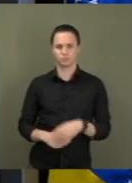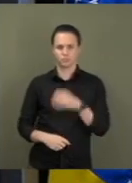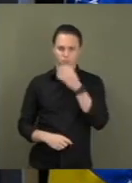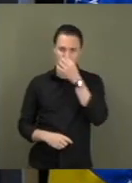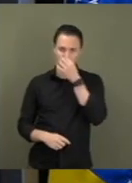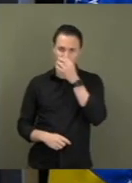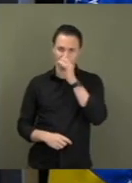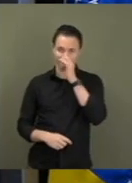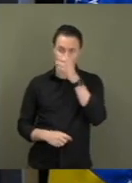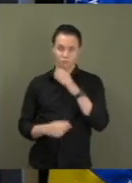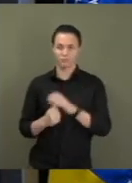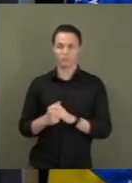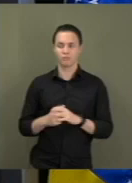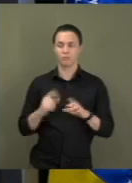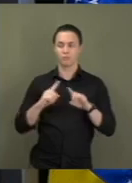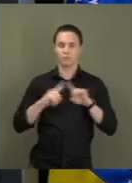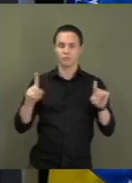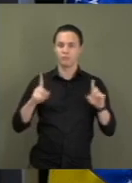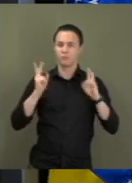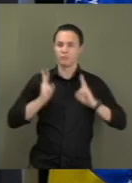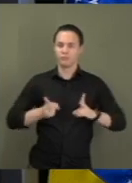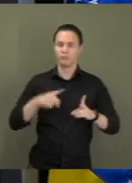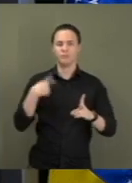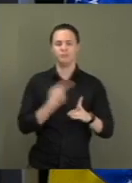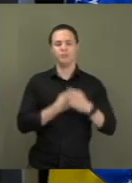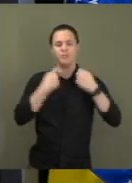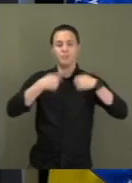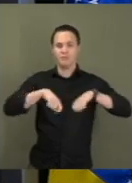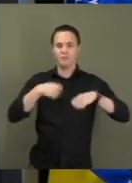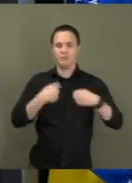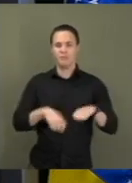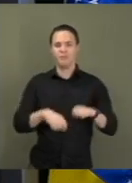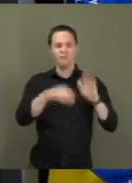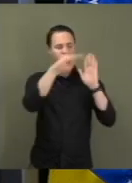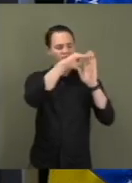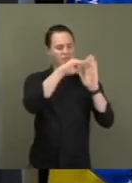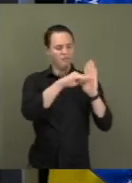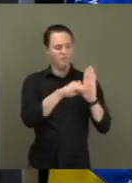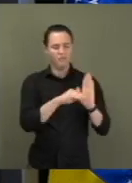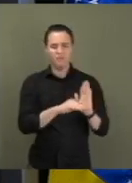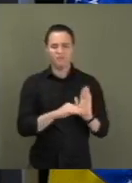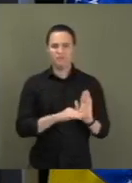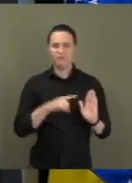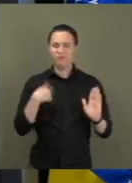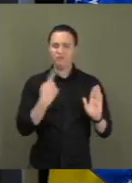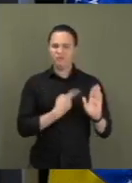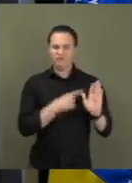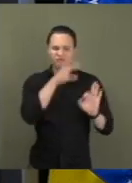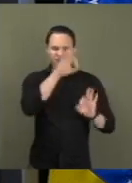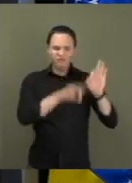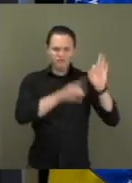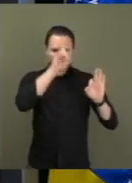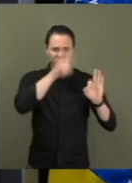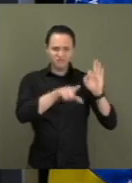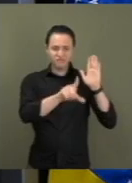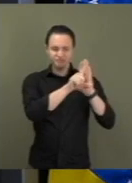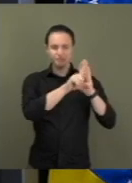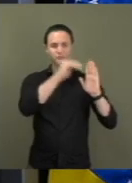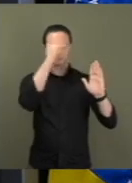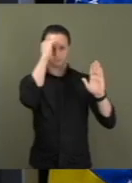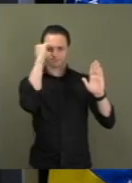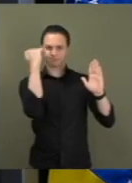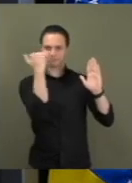mas sempre respeitando os princípios e normas do nosso ordenamento jurídico,